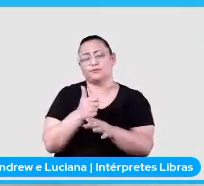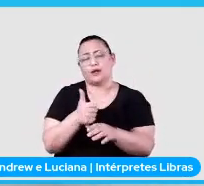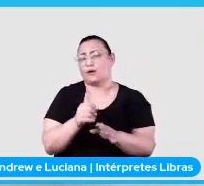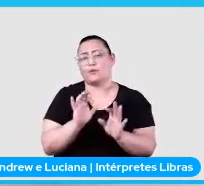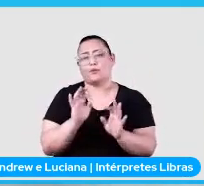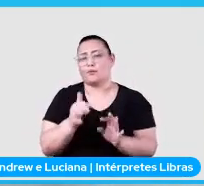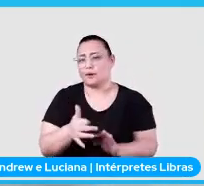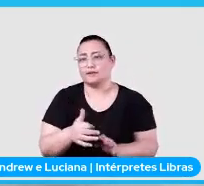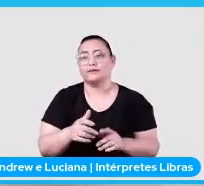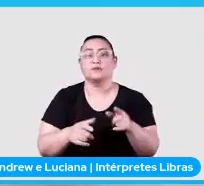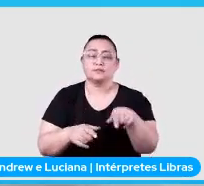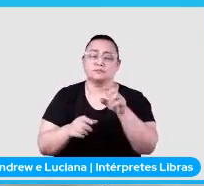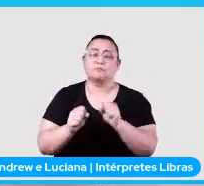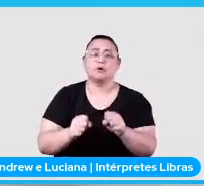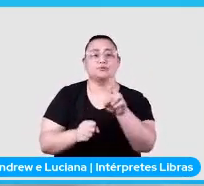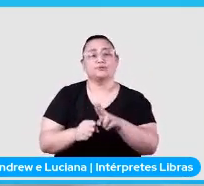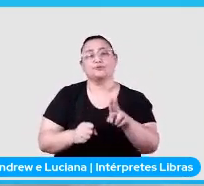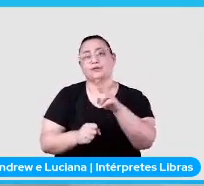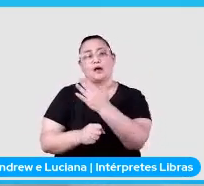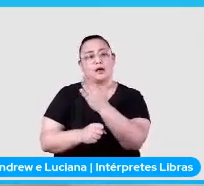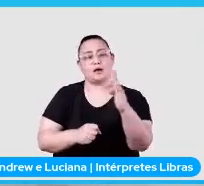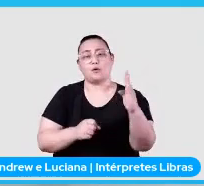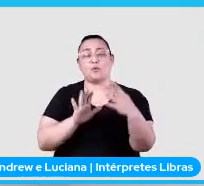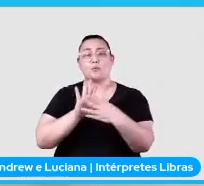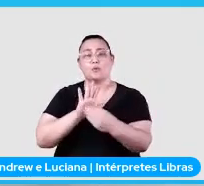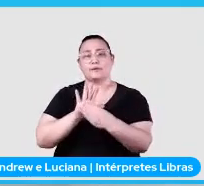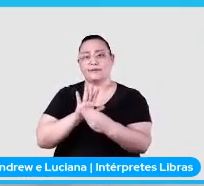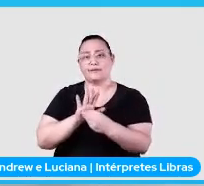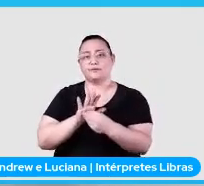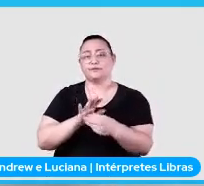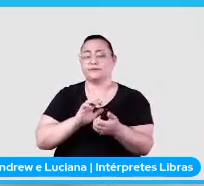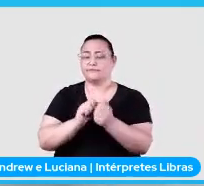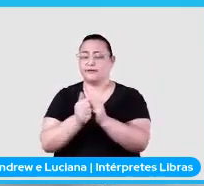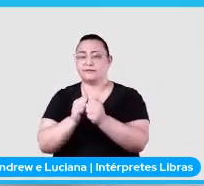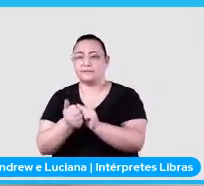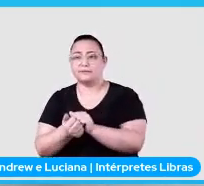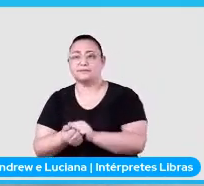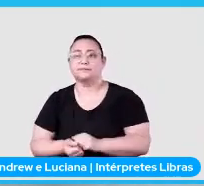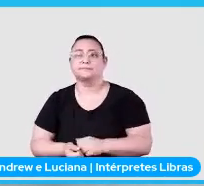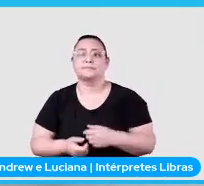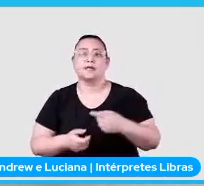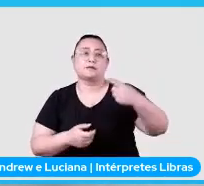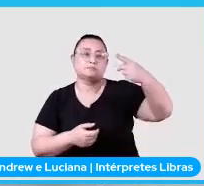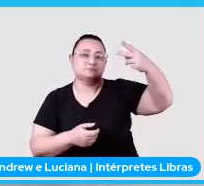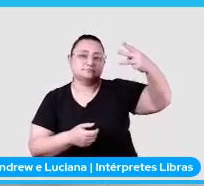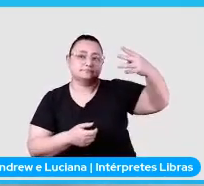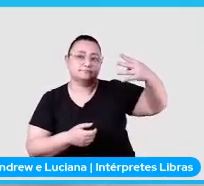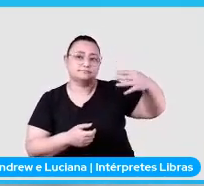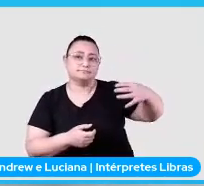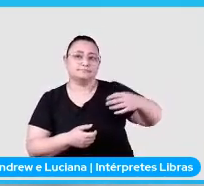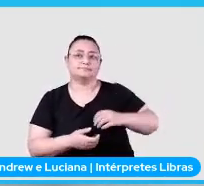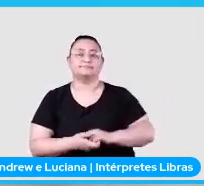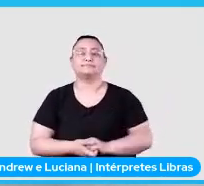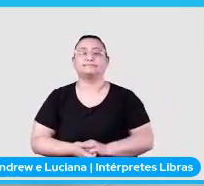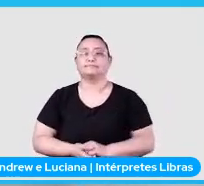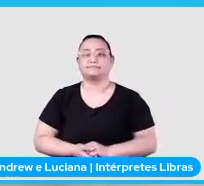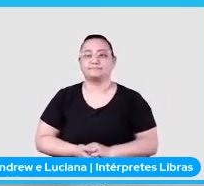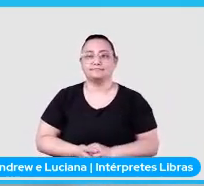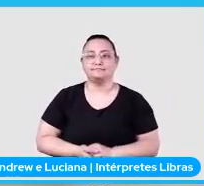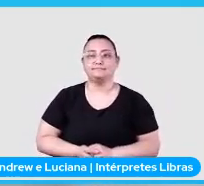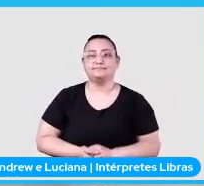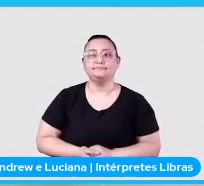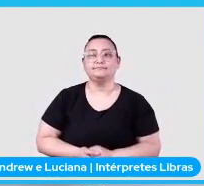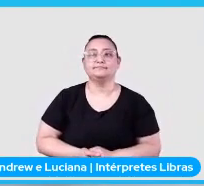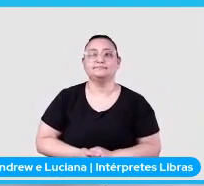E aí, vocês podem utilizar esses modelos com os dados de vocês. São elas, o Queroz, o Space, o Ruby Face, que o Ruby Face está muito em alta, a galera,